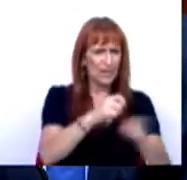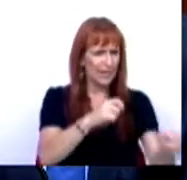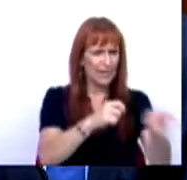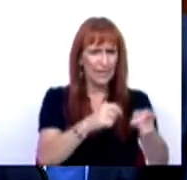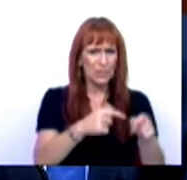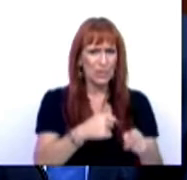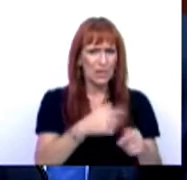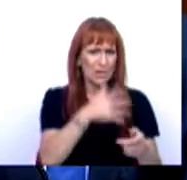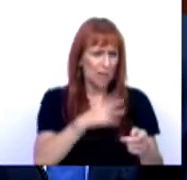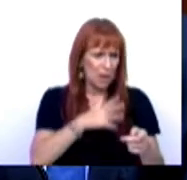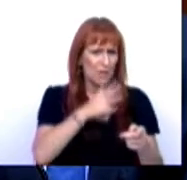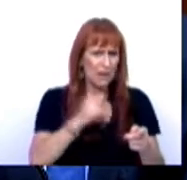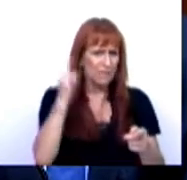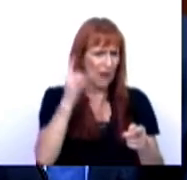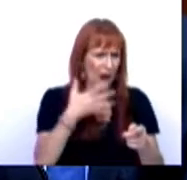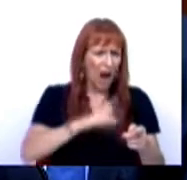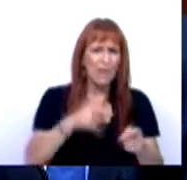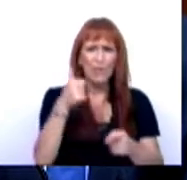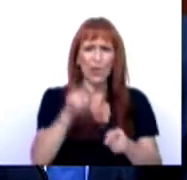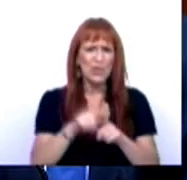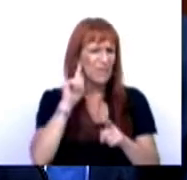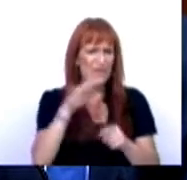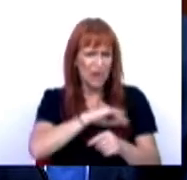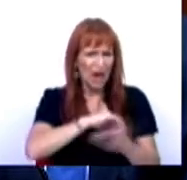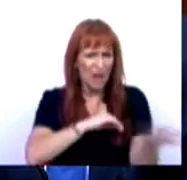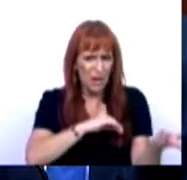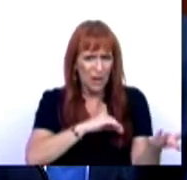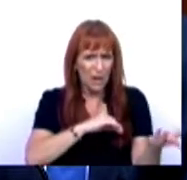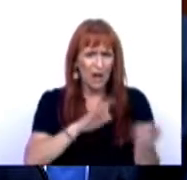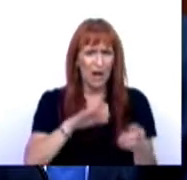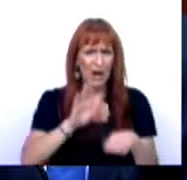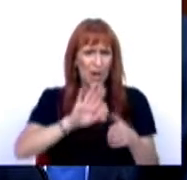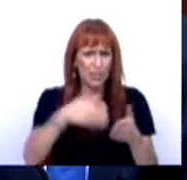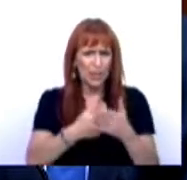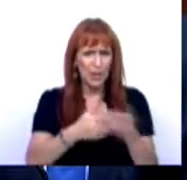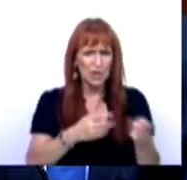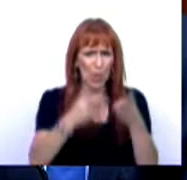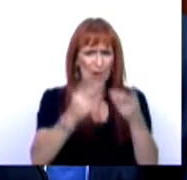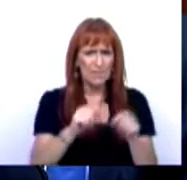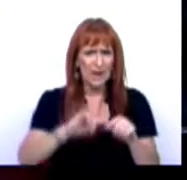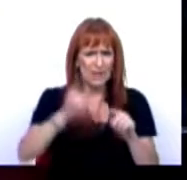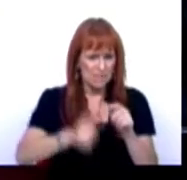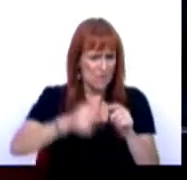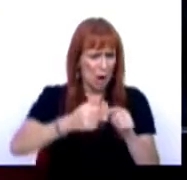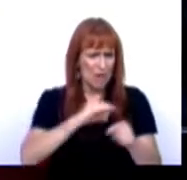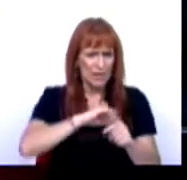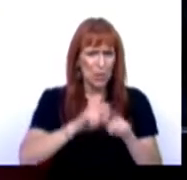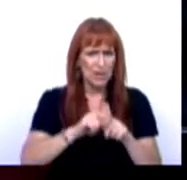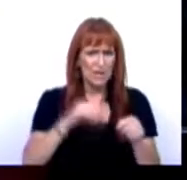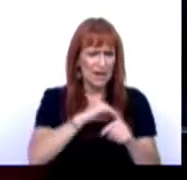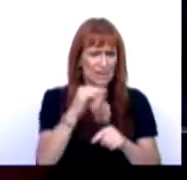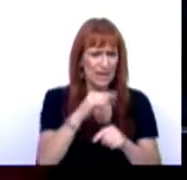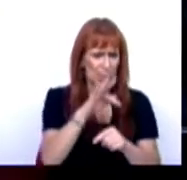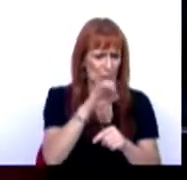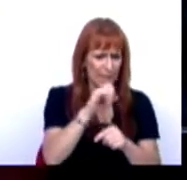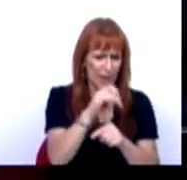nos têm sinalizado que o valorizaram. O Bloco de Esquerda não valorizou os salários. A proposta do orçamento para este ano tem melhorias de salários de salário mínimo de 40